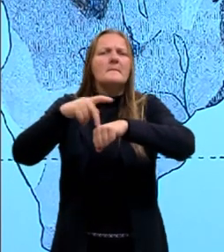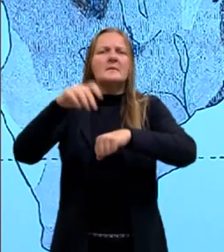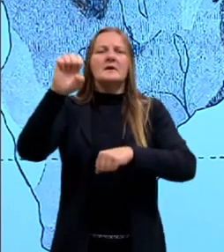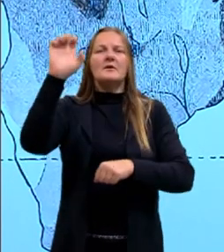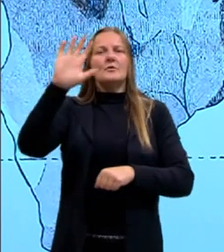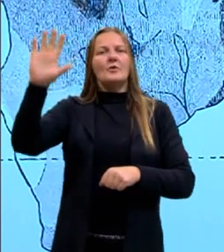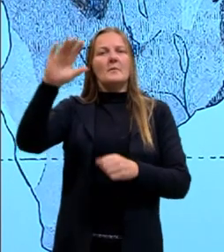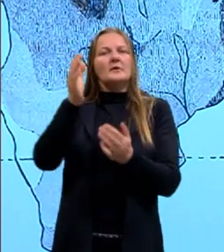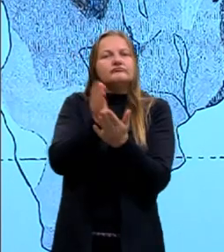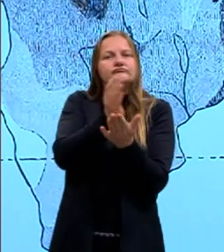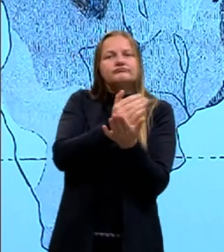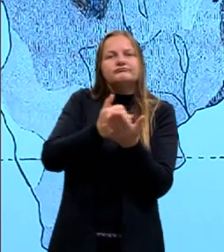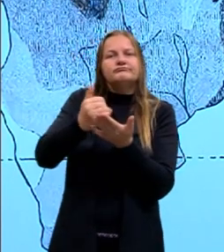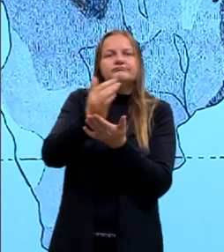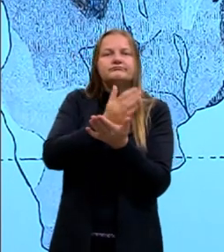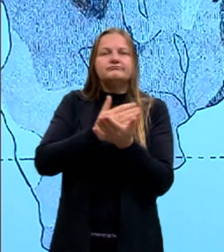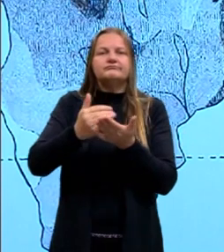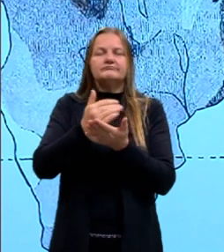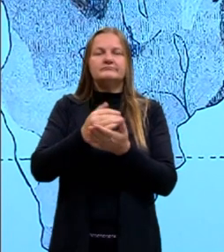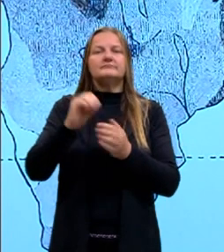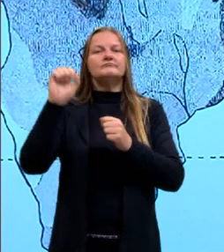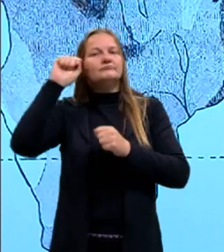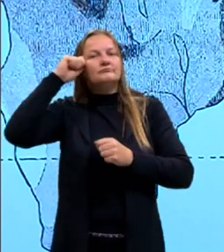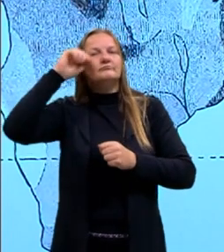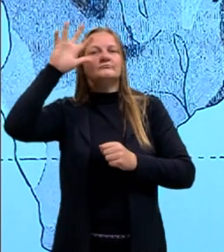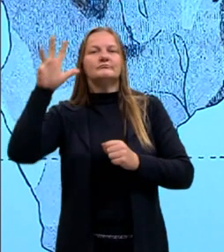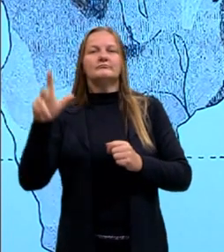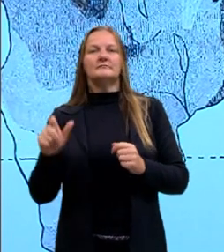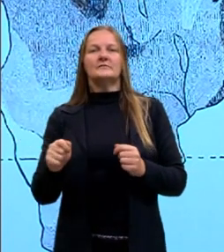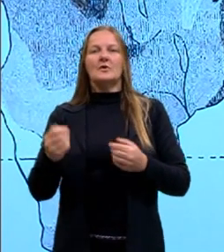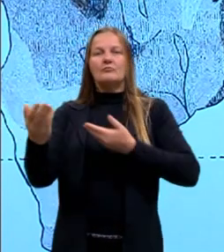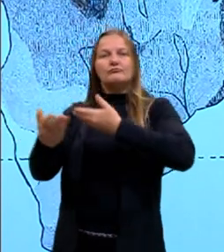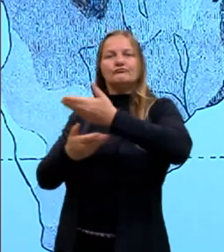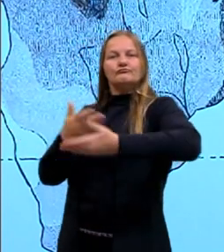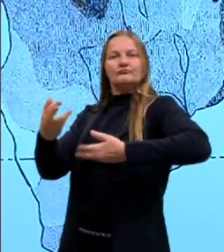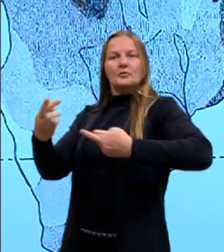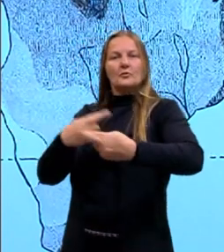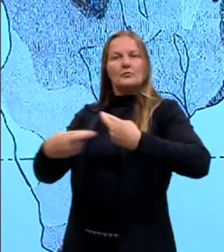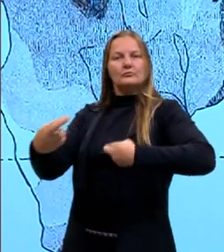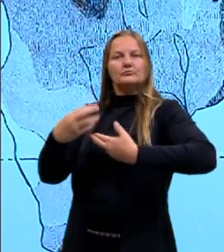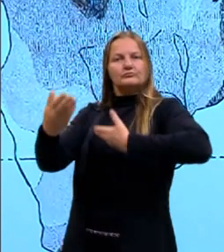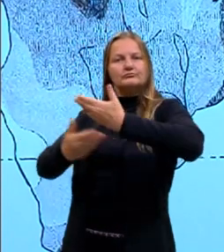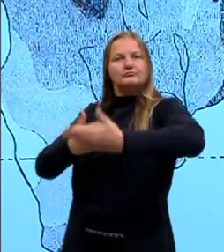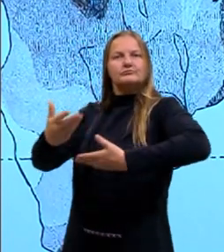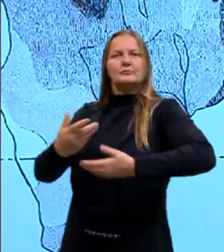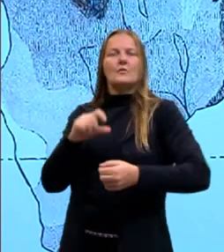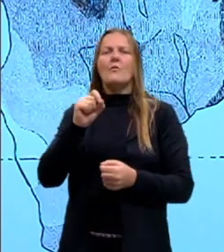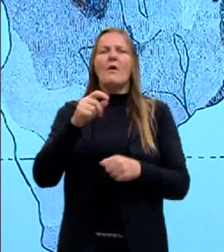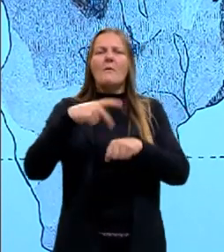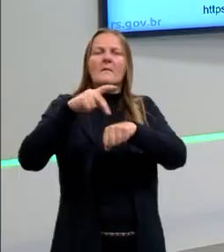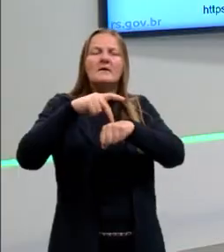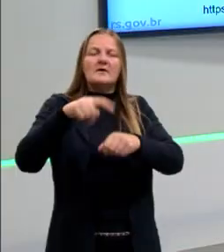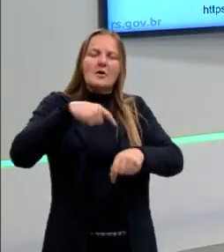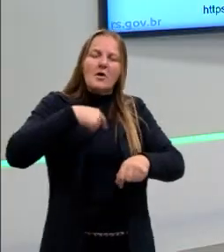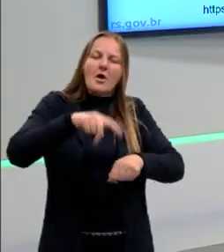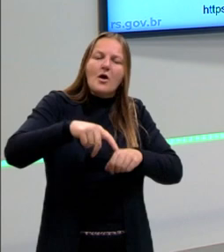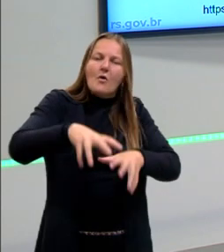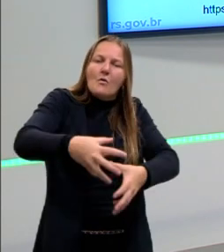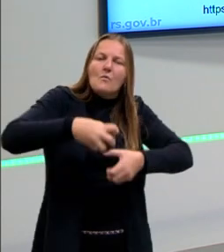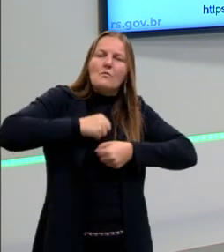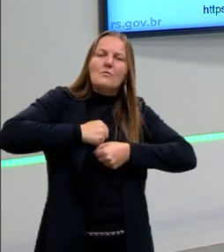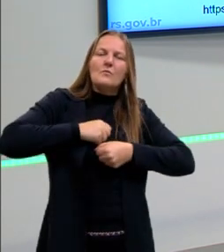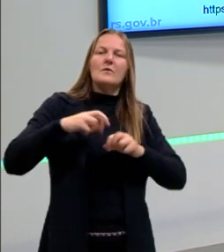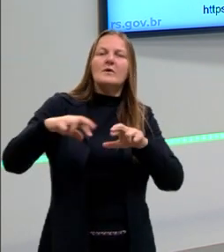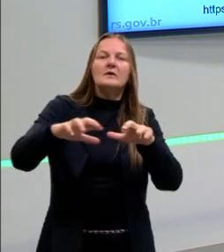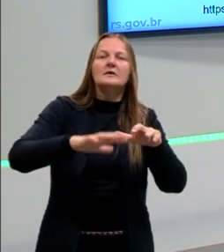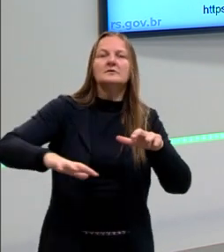dividiram os territórios desse continente entre si, para saber qual país europeu ia explorar que região